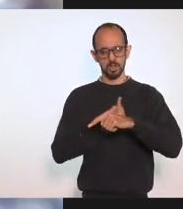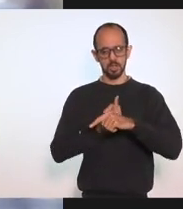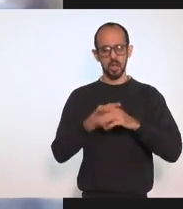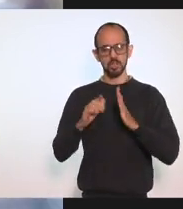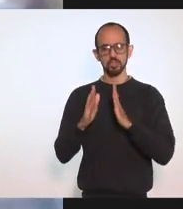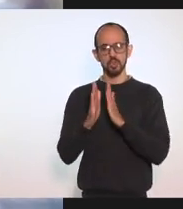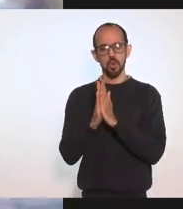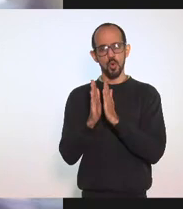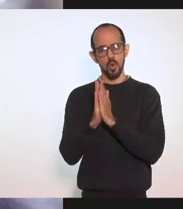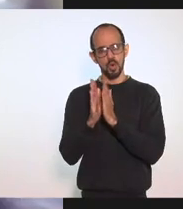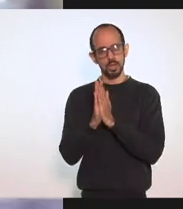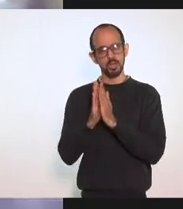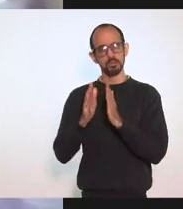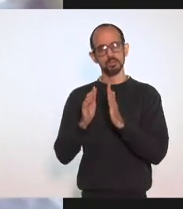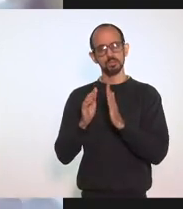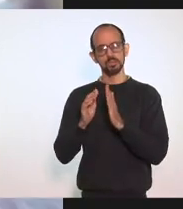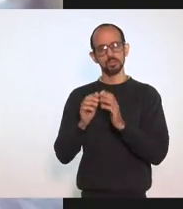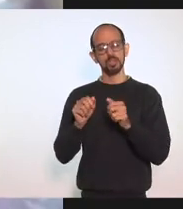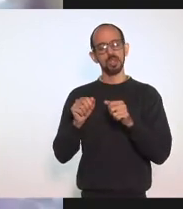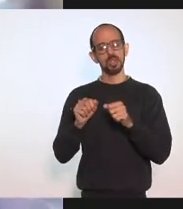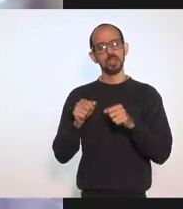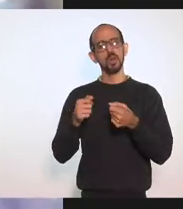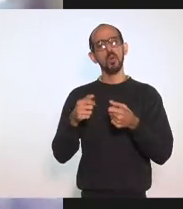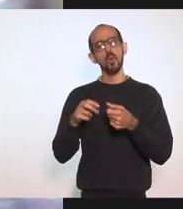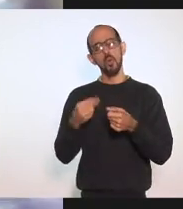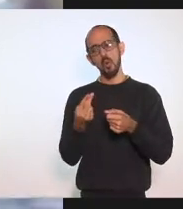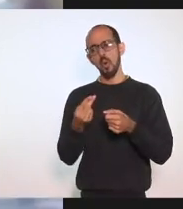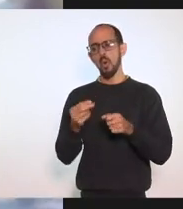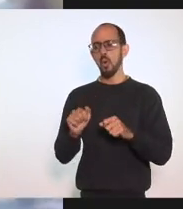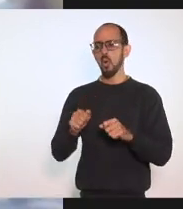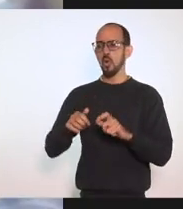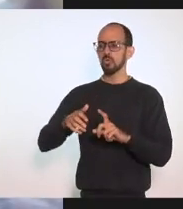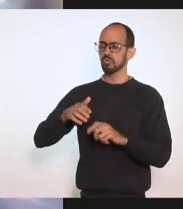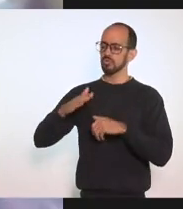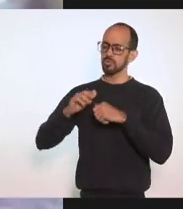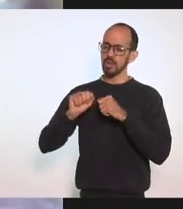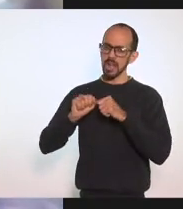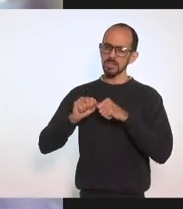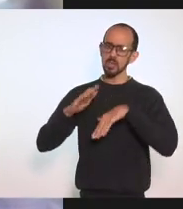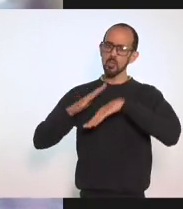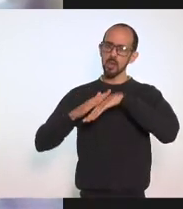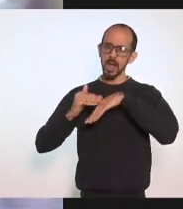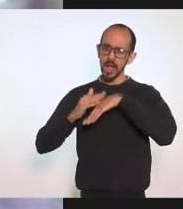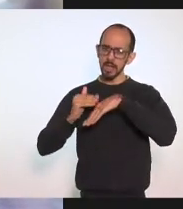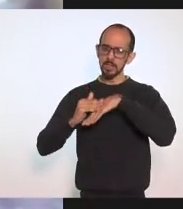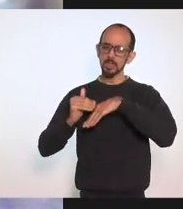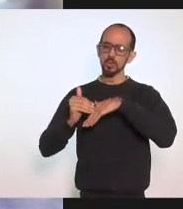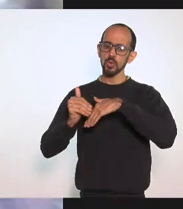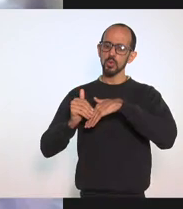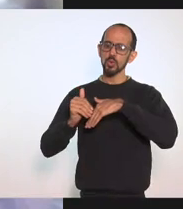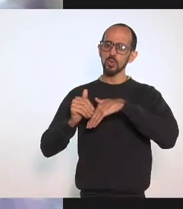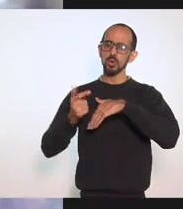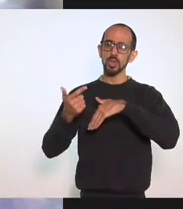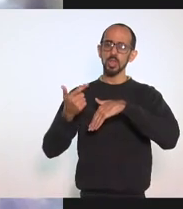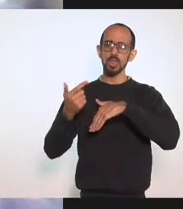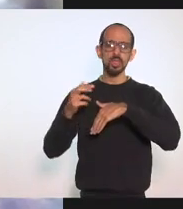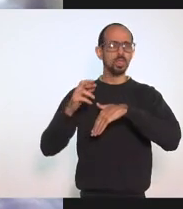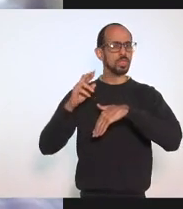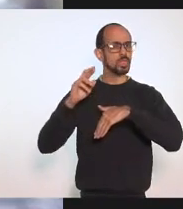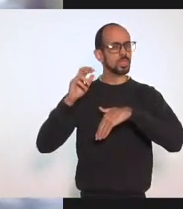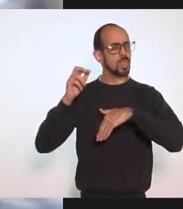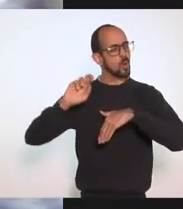que a gente Possa Dar uma palavra De conforto Fazer um carinho Insubstituível Para os que